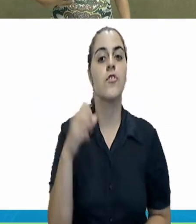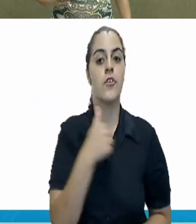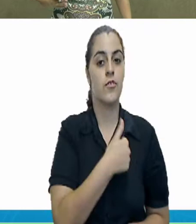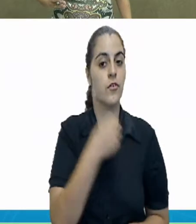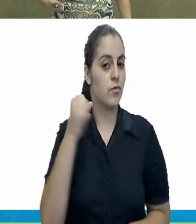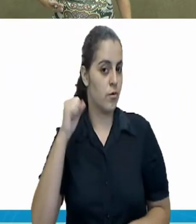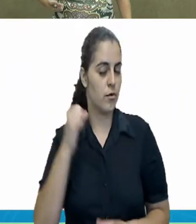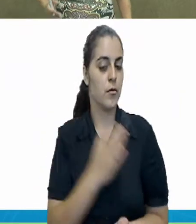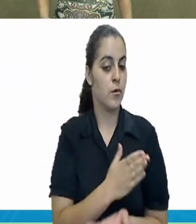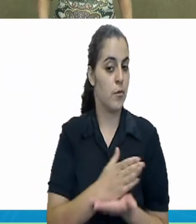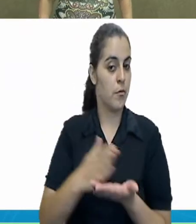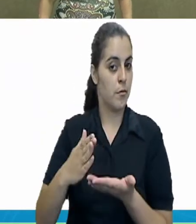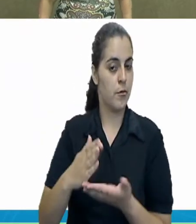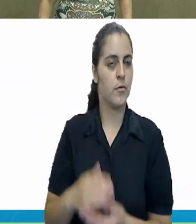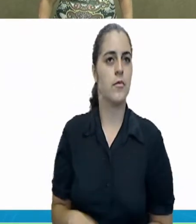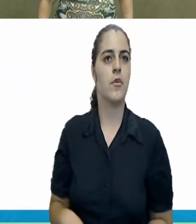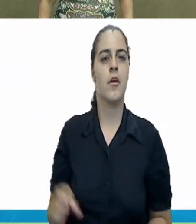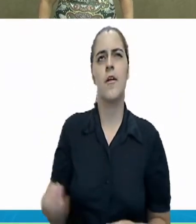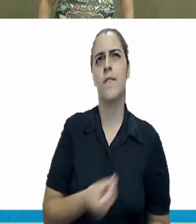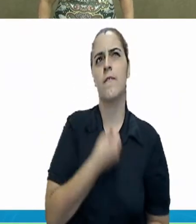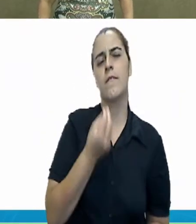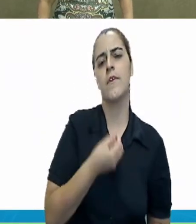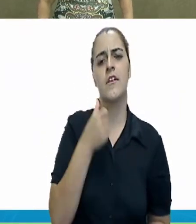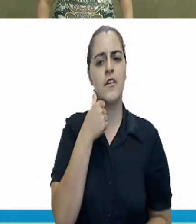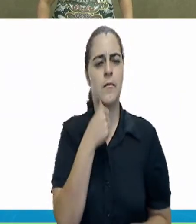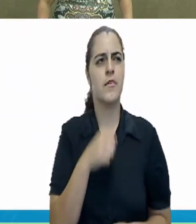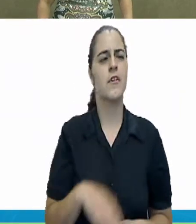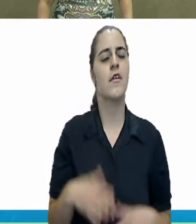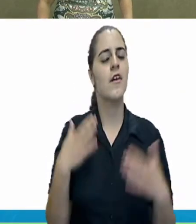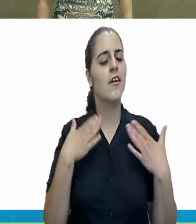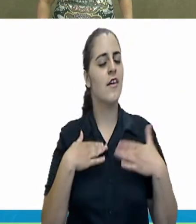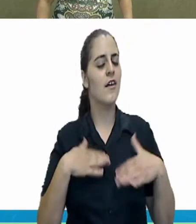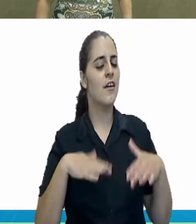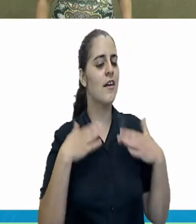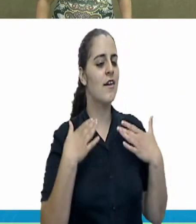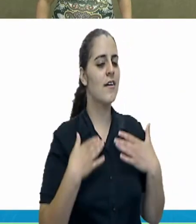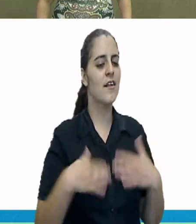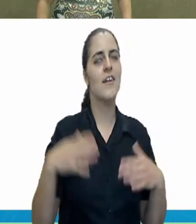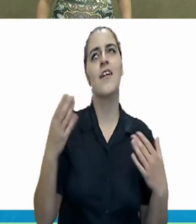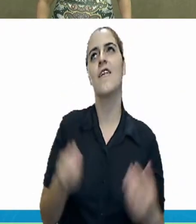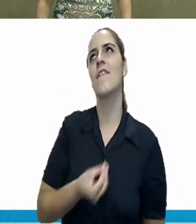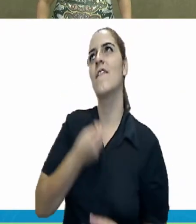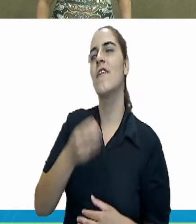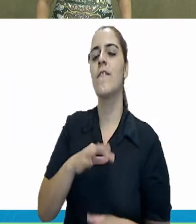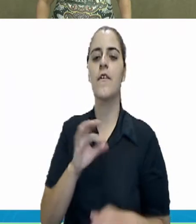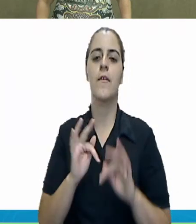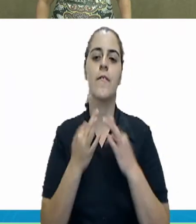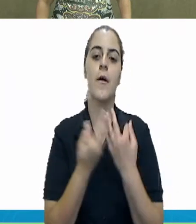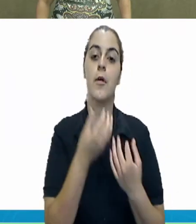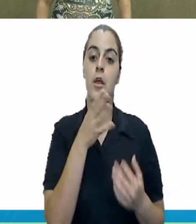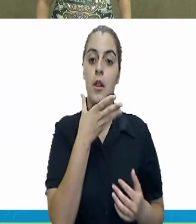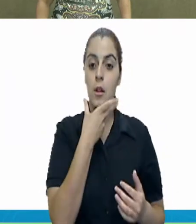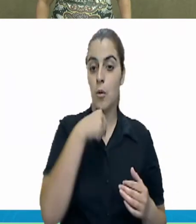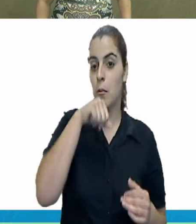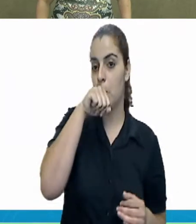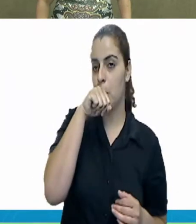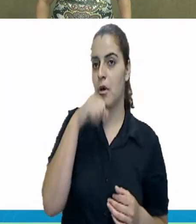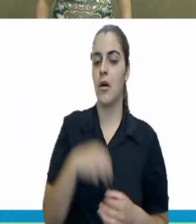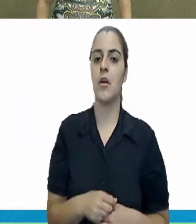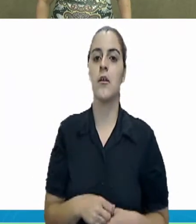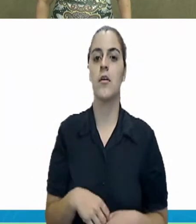No começo do filme, a vida de Hilley parece tranquila. Ela vive com os pais em Menosota,